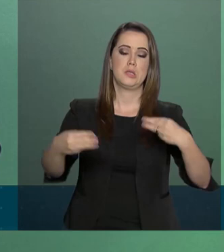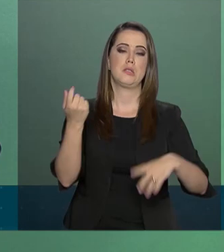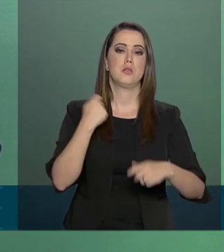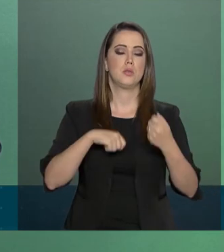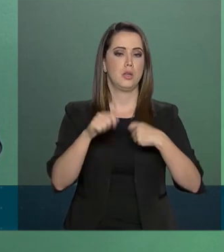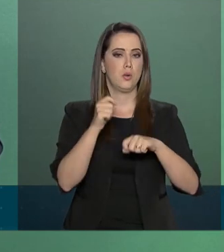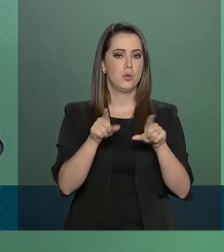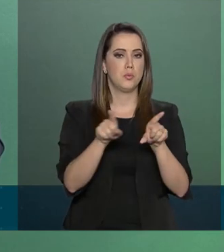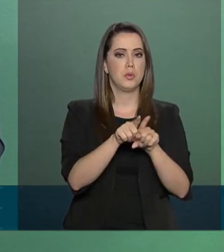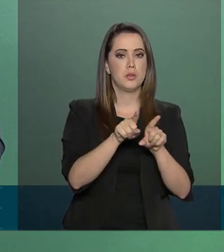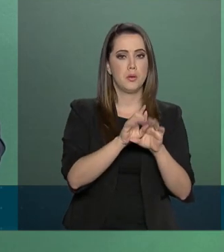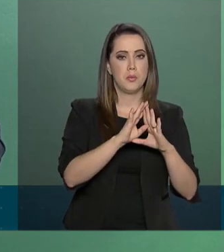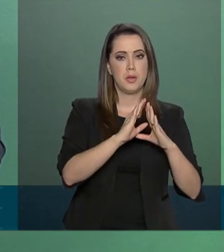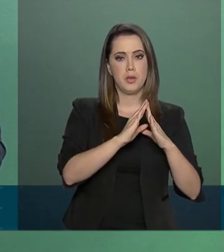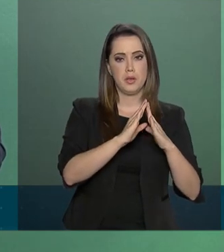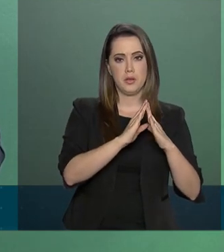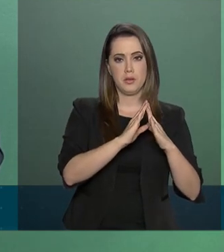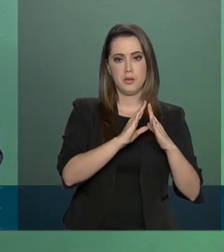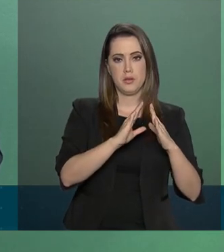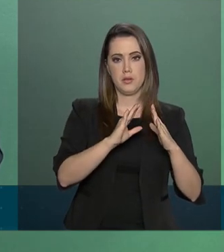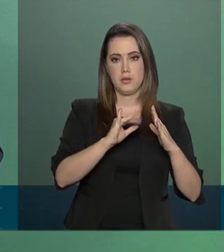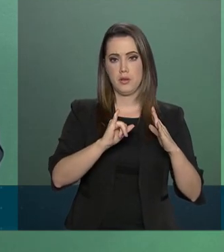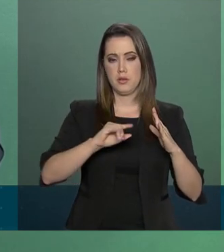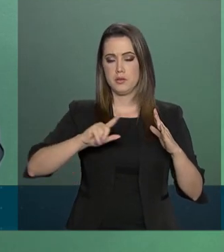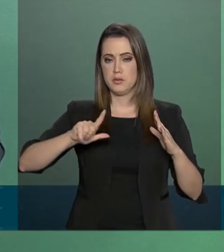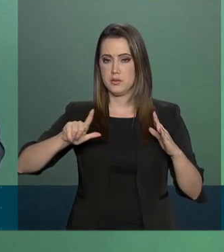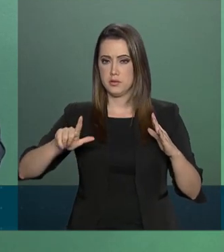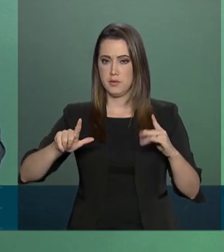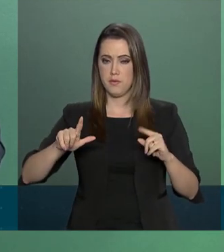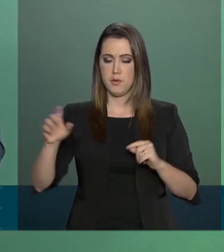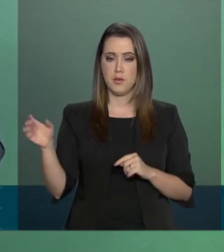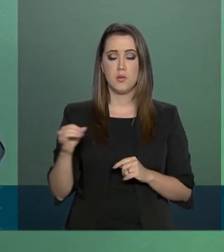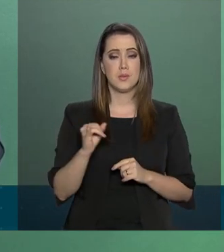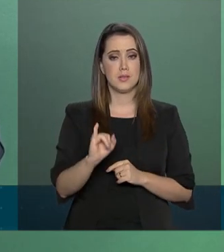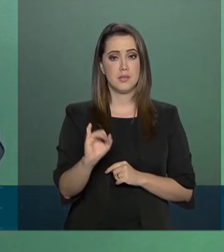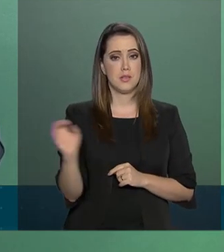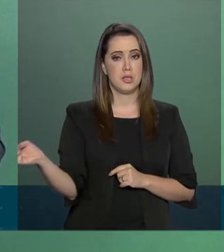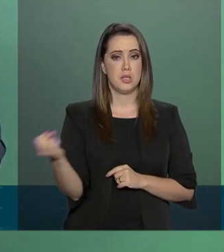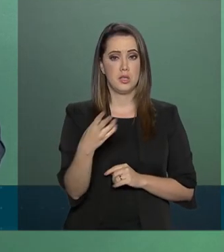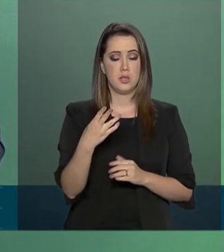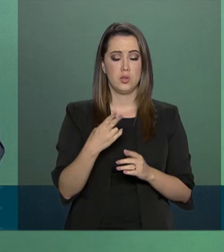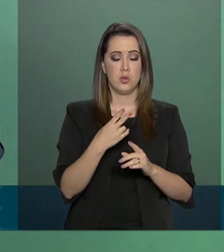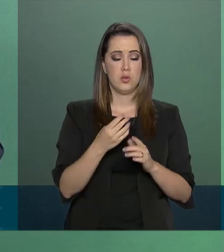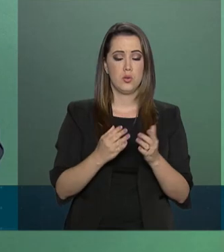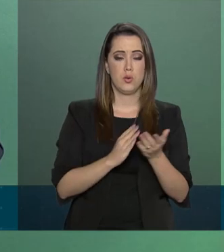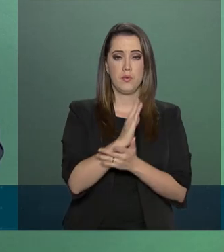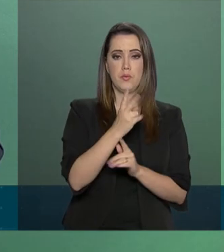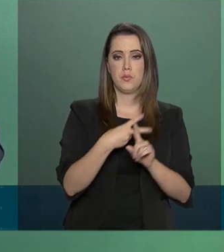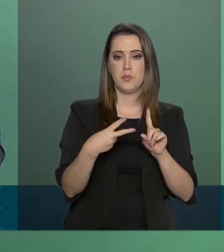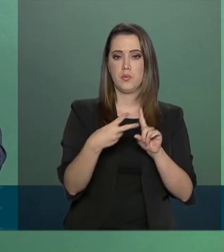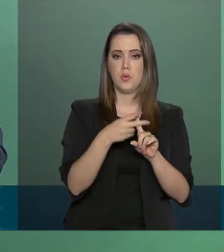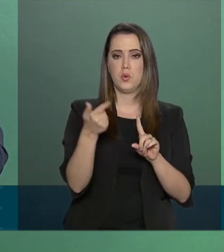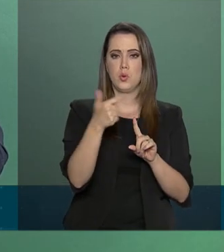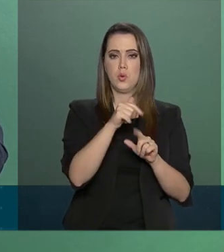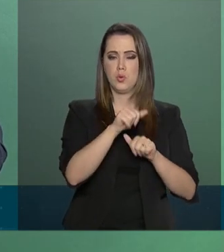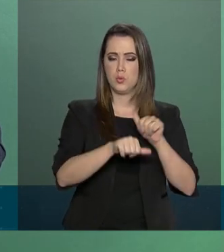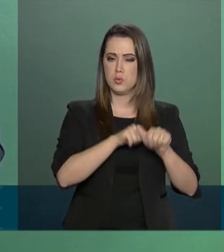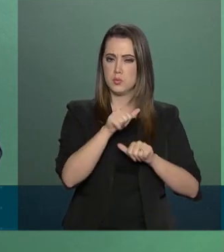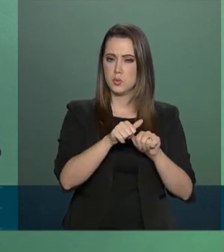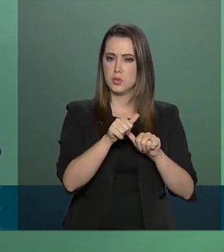Economia e Casa Civil, caso a nova Previdência e outras reformas